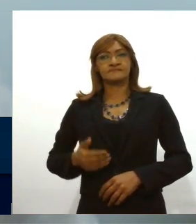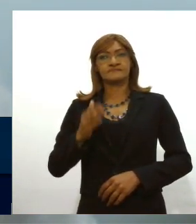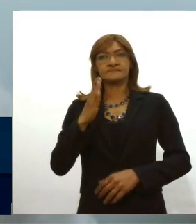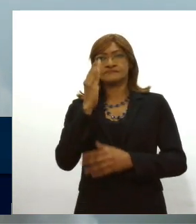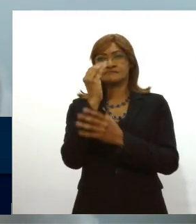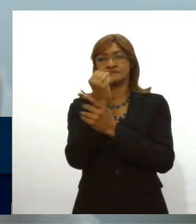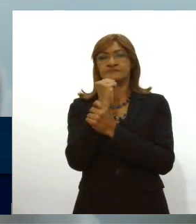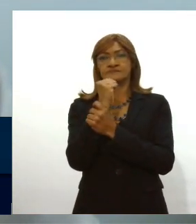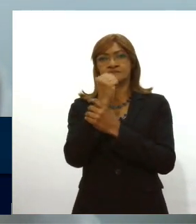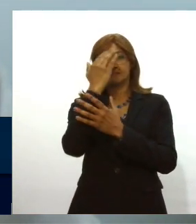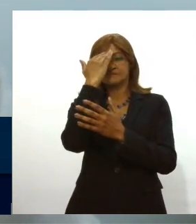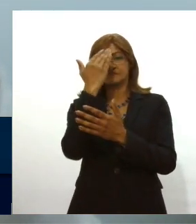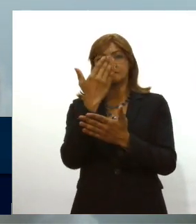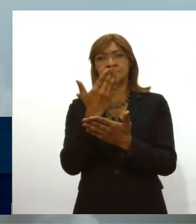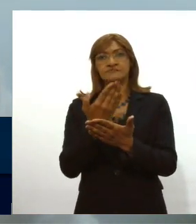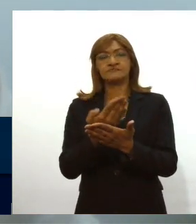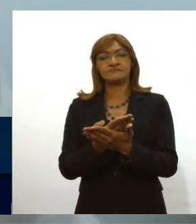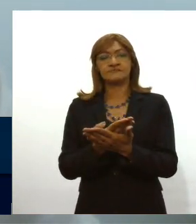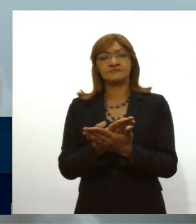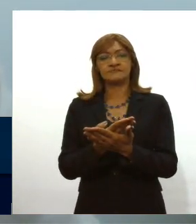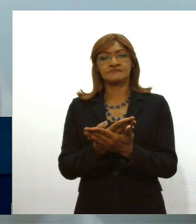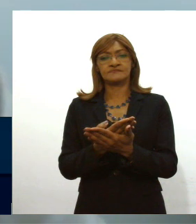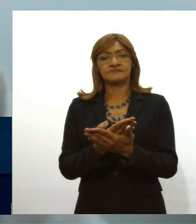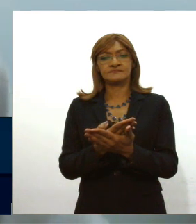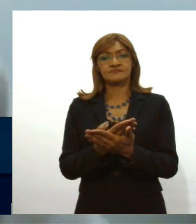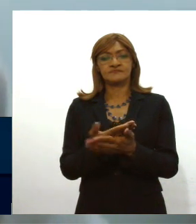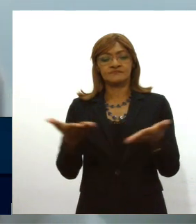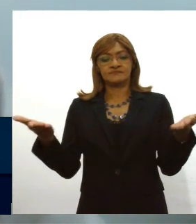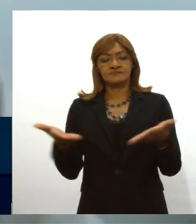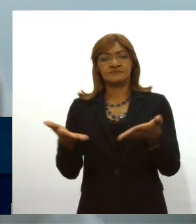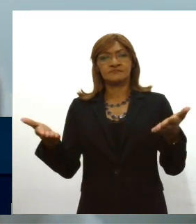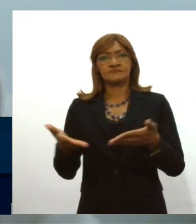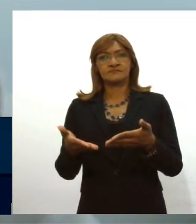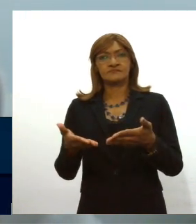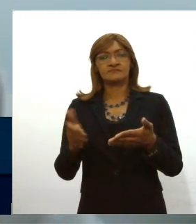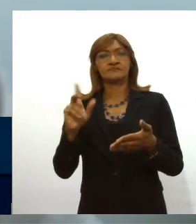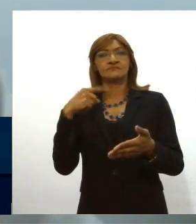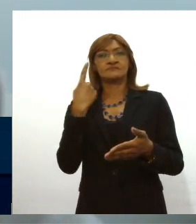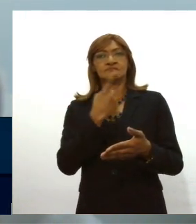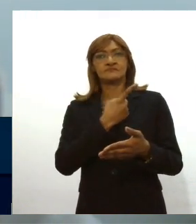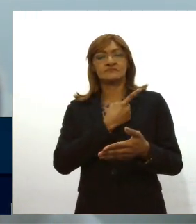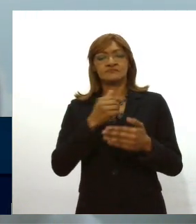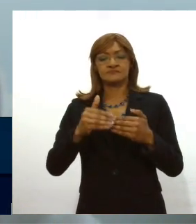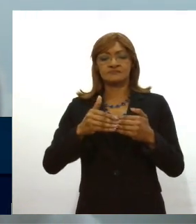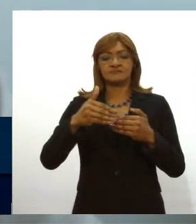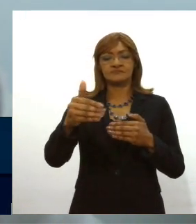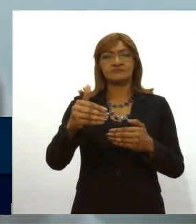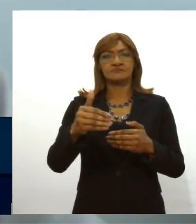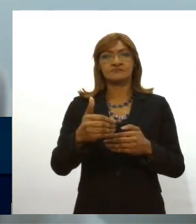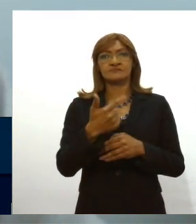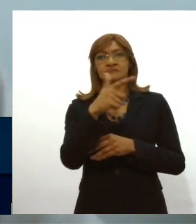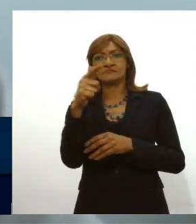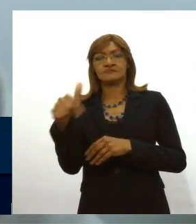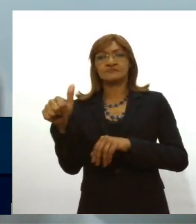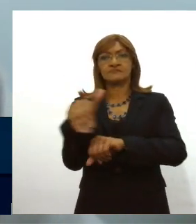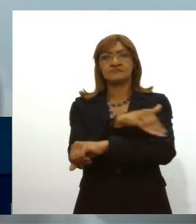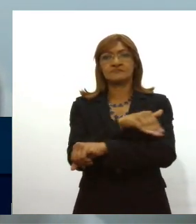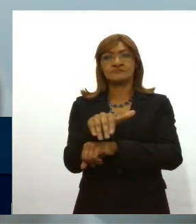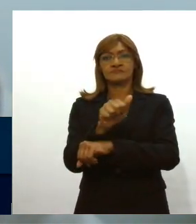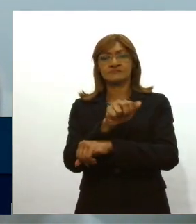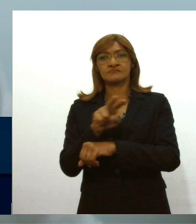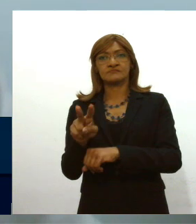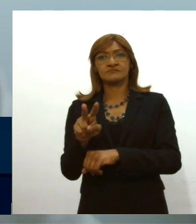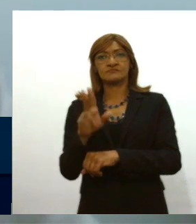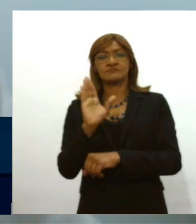absoluta que a partir de agora nós teremos várias outras rodovias nesse